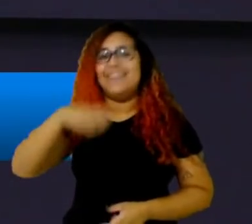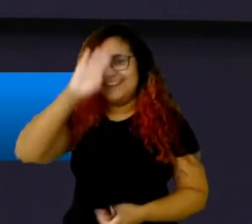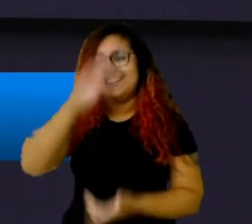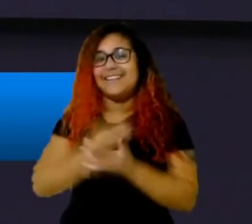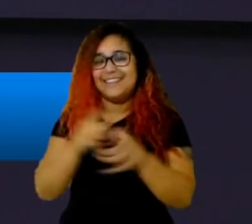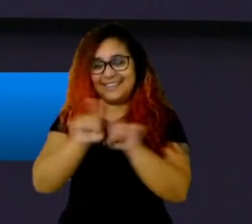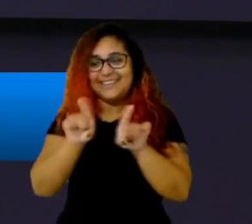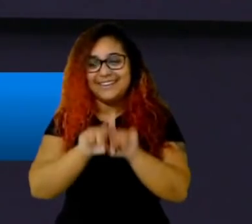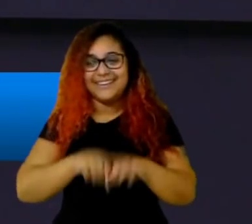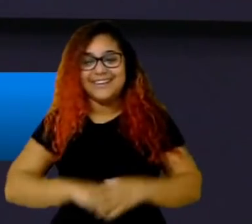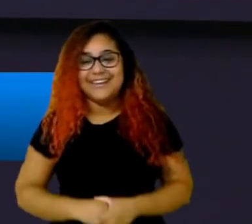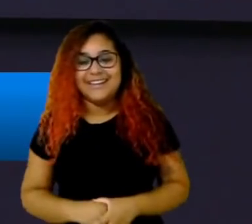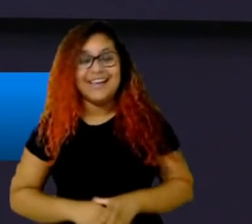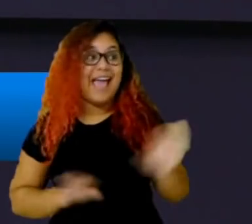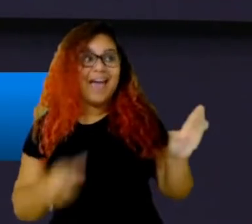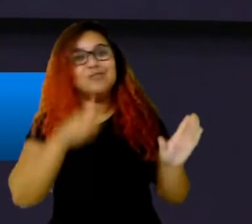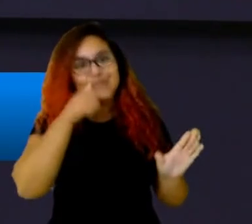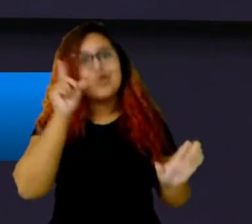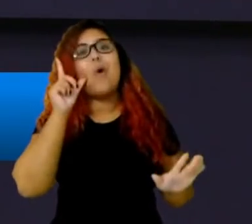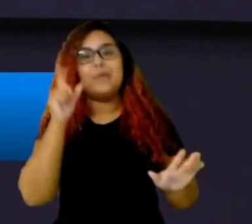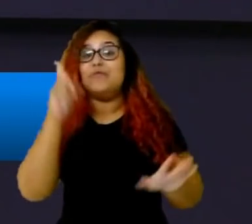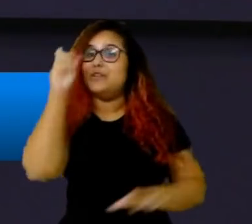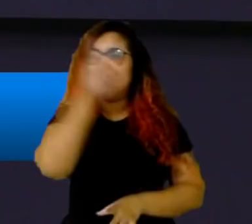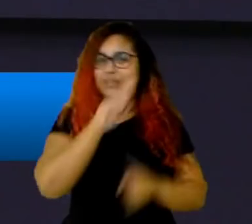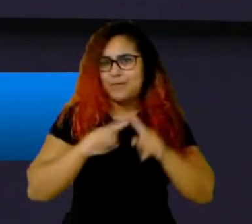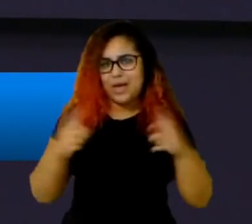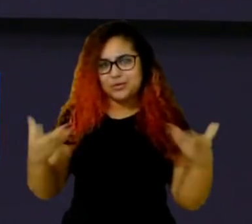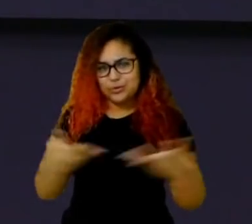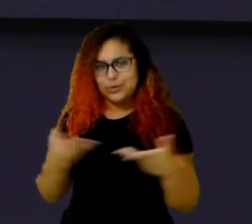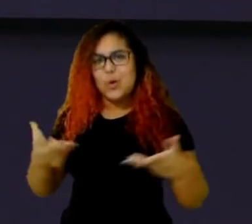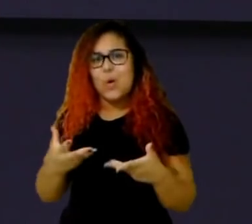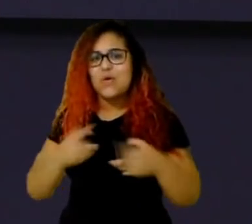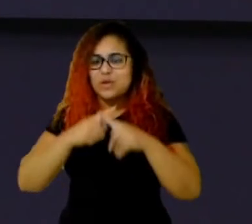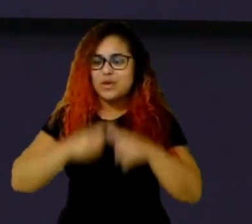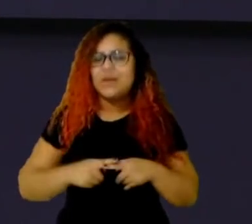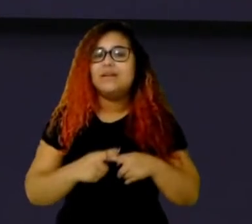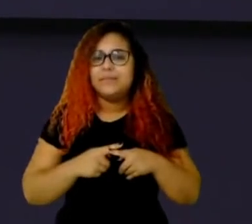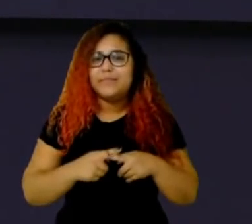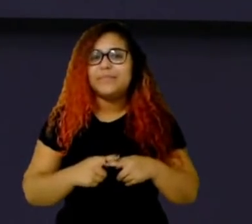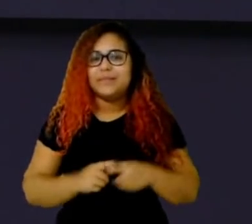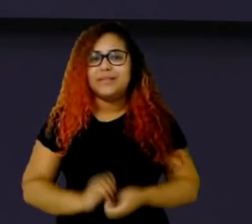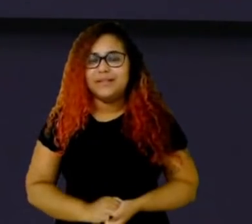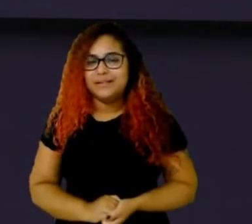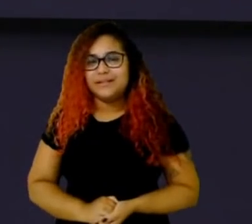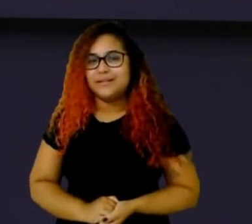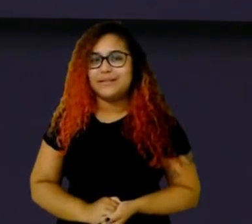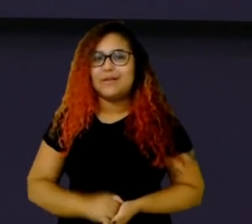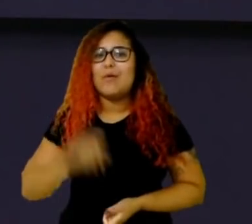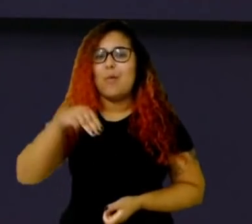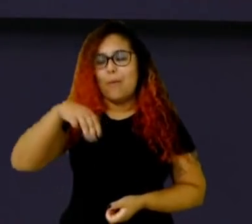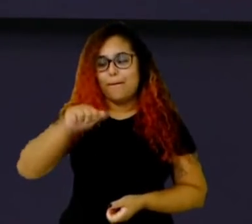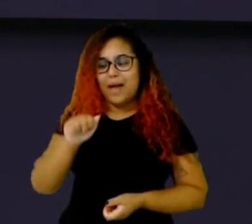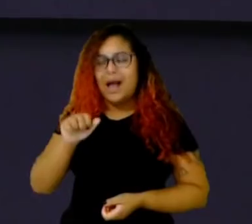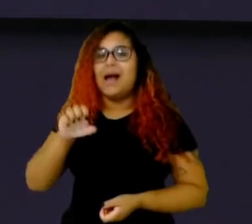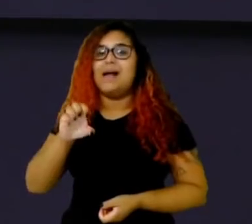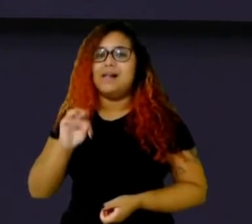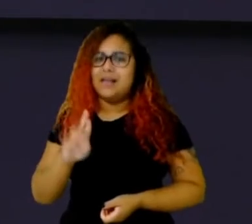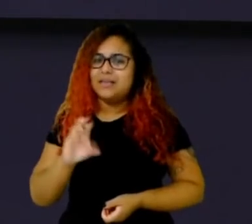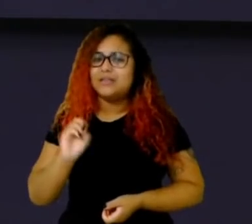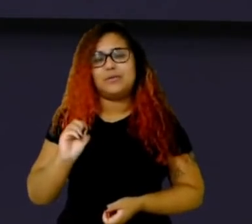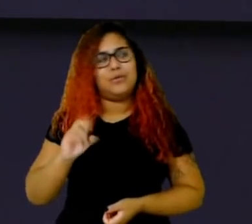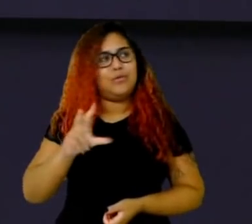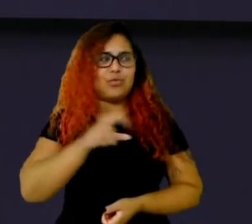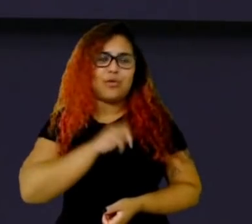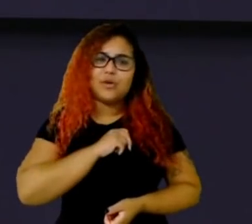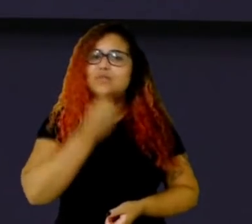pegado, mas o jogo de hoje o jogo da rodada de hoje, vamos ser honestos Furia e Kabum, Maestro, foi um jogaço, hein, e nesse jogo foi um jogo que o